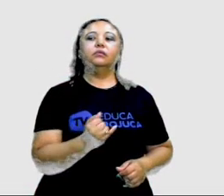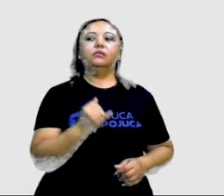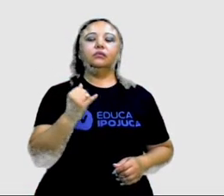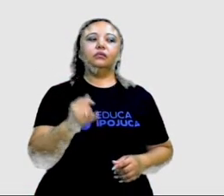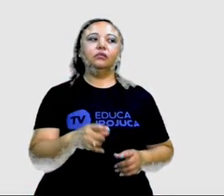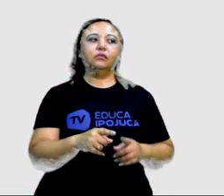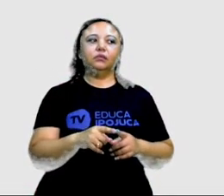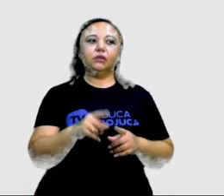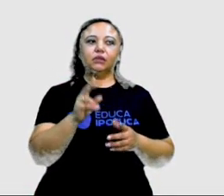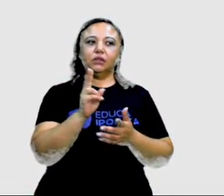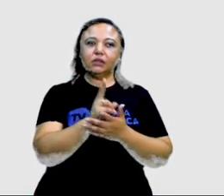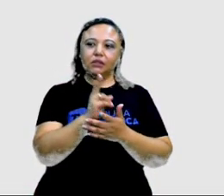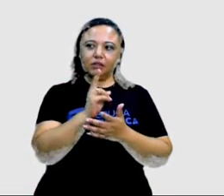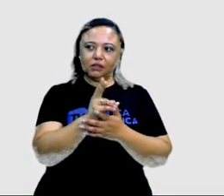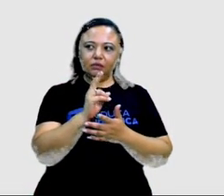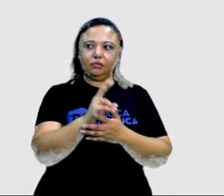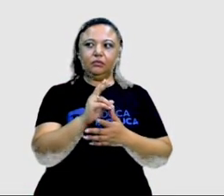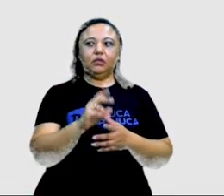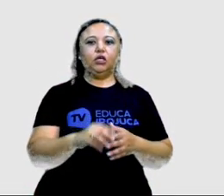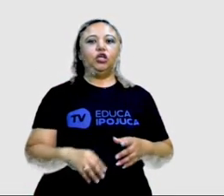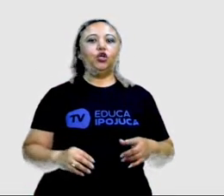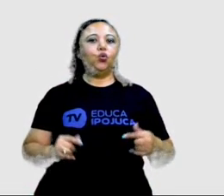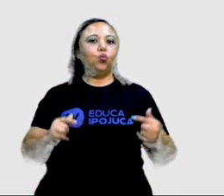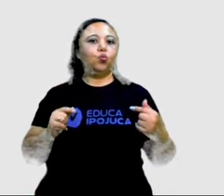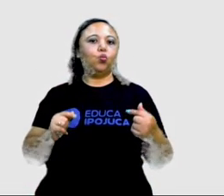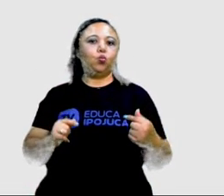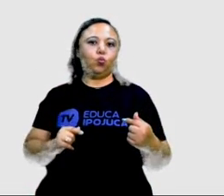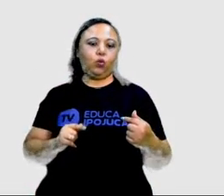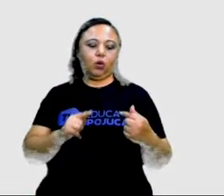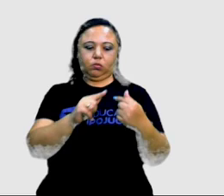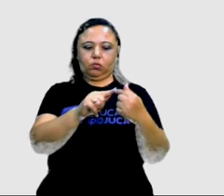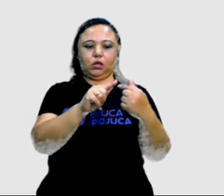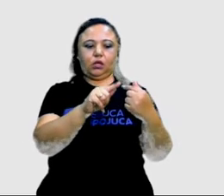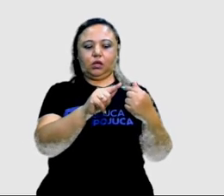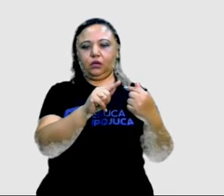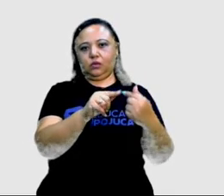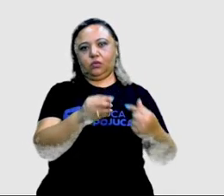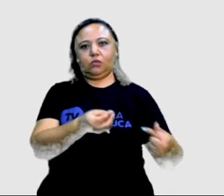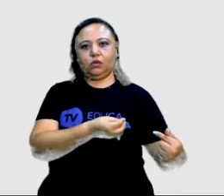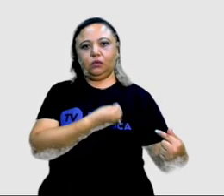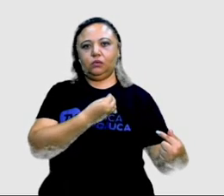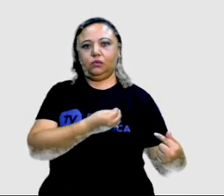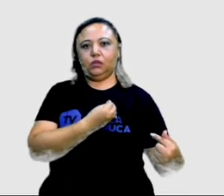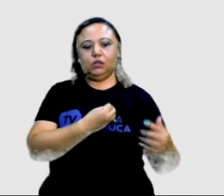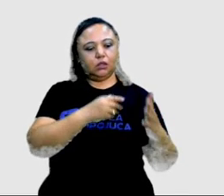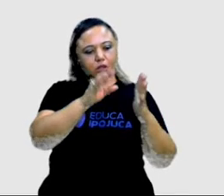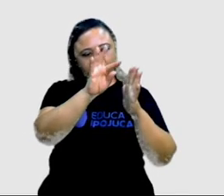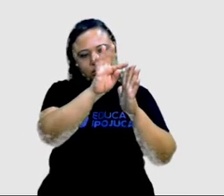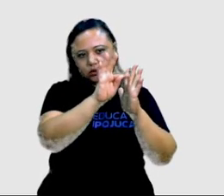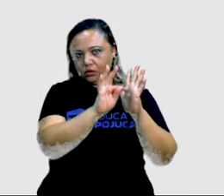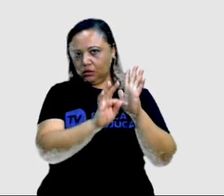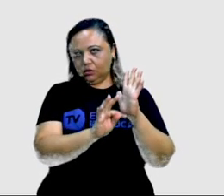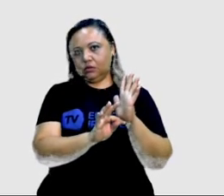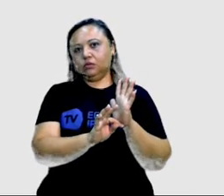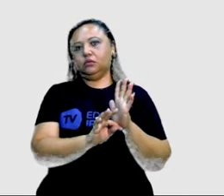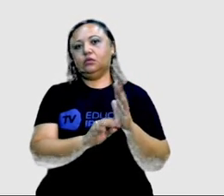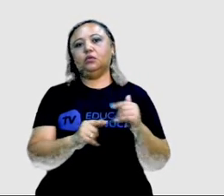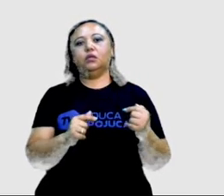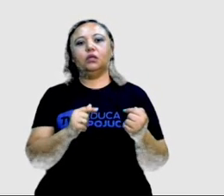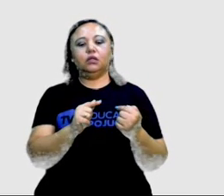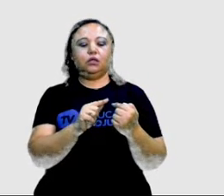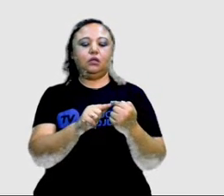fábulas trazem sempre uma moral, trazem sempre uma moral, um aprendizado, né? Veja,